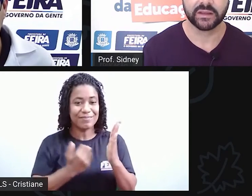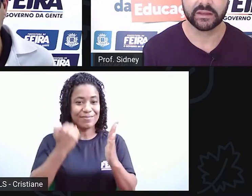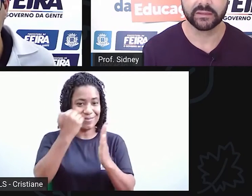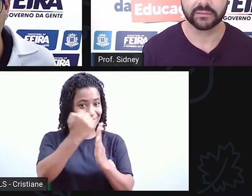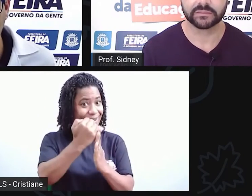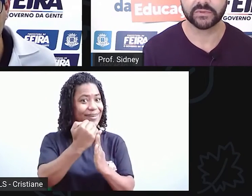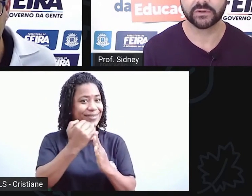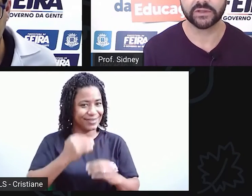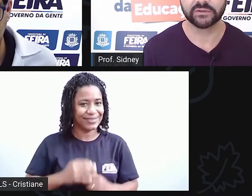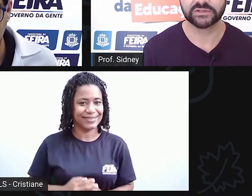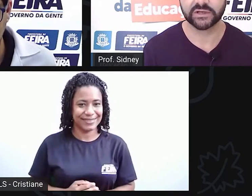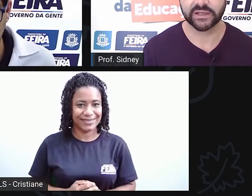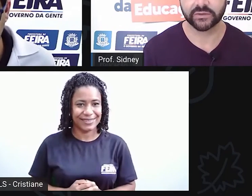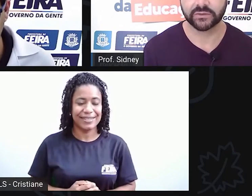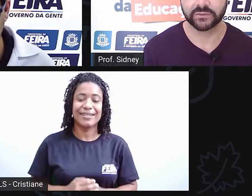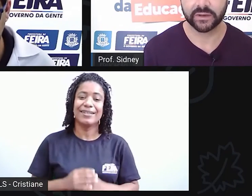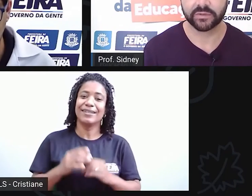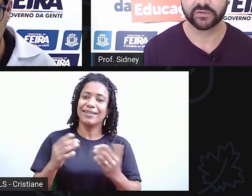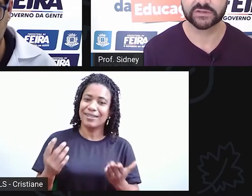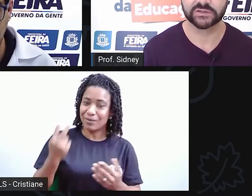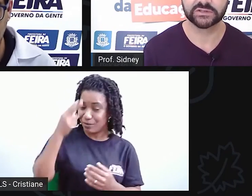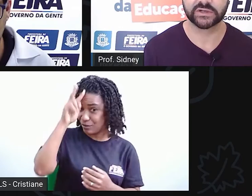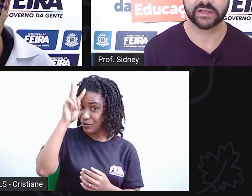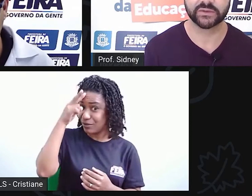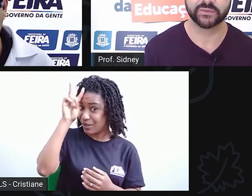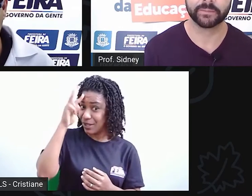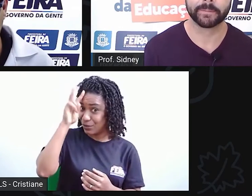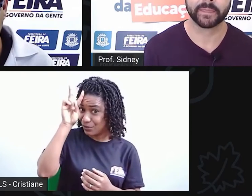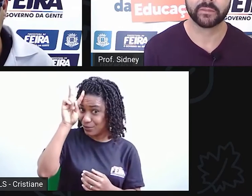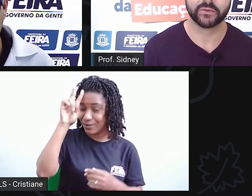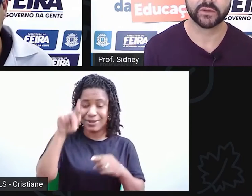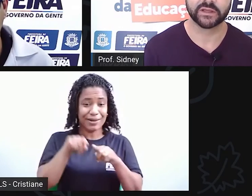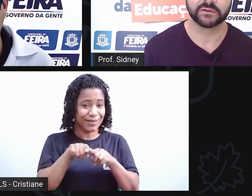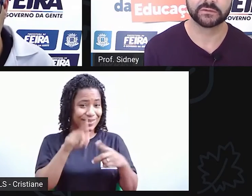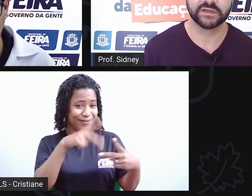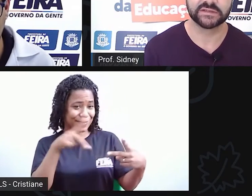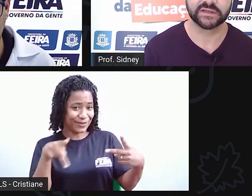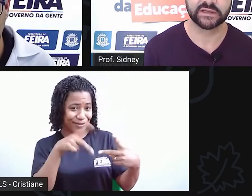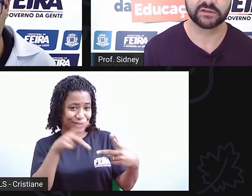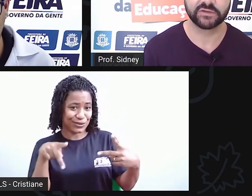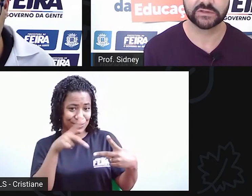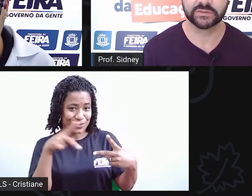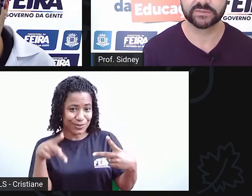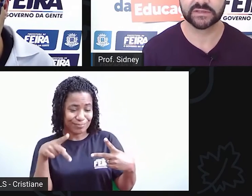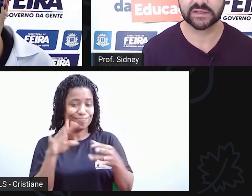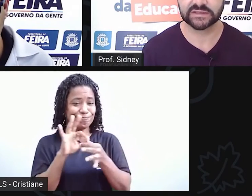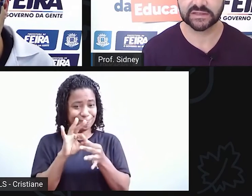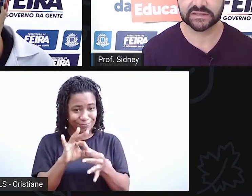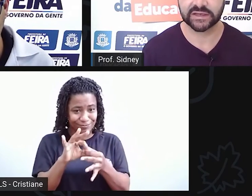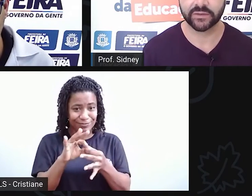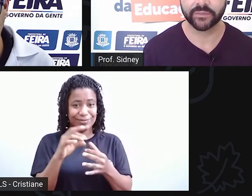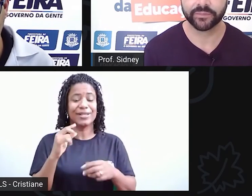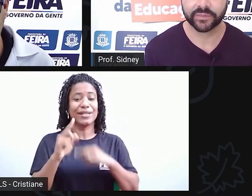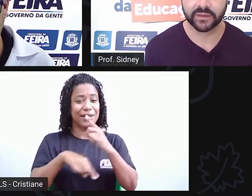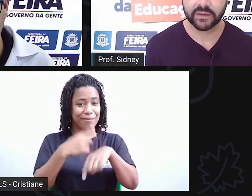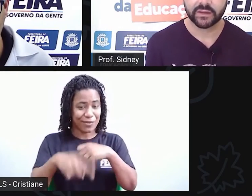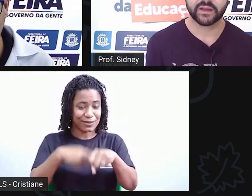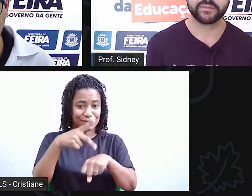e me tornei um historiador, né, professor historiador, porque eu, em seguida, fiz uma especialização.